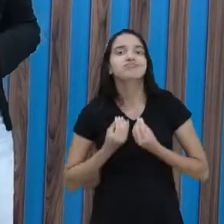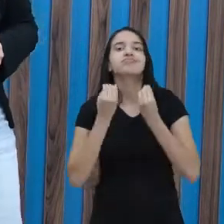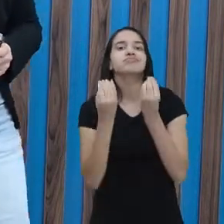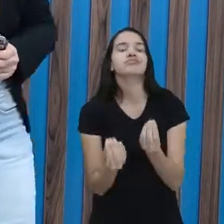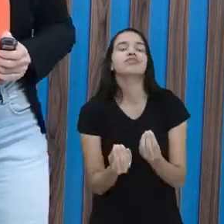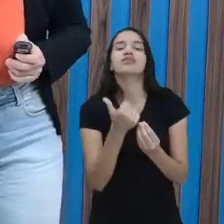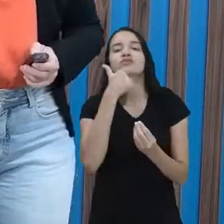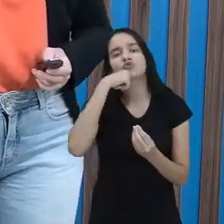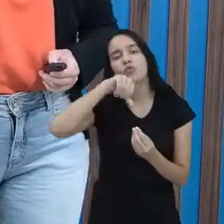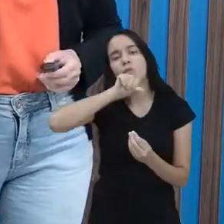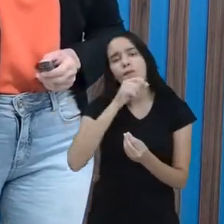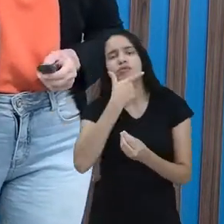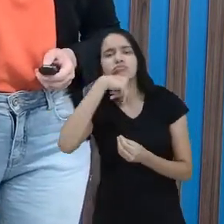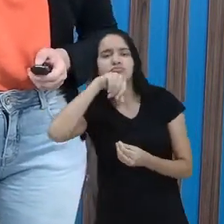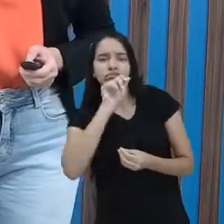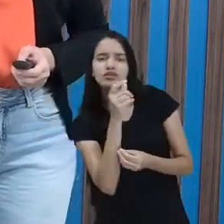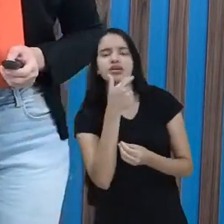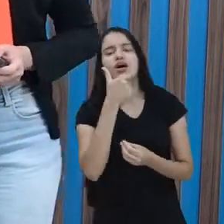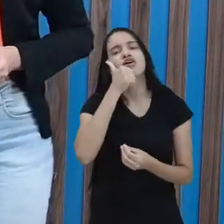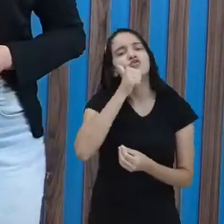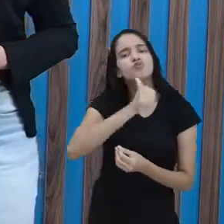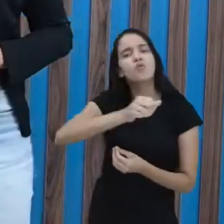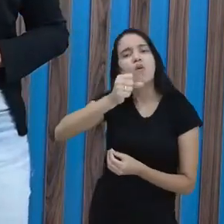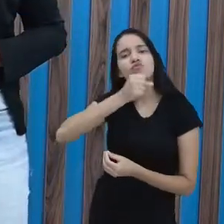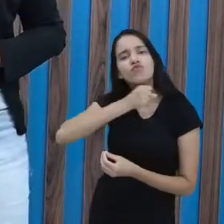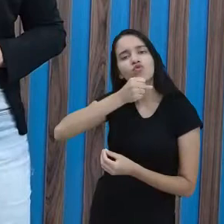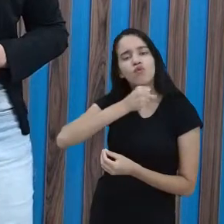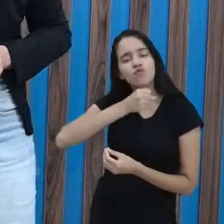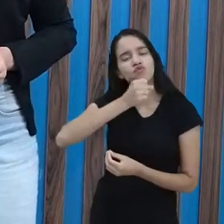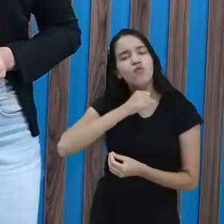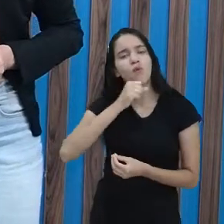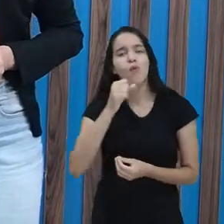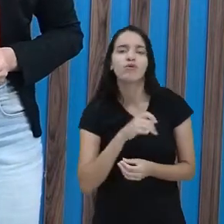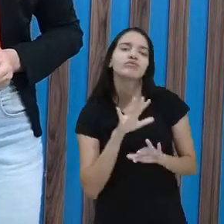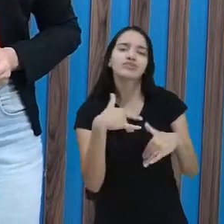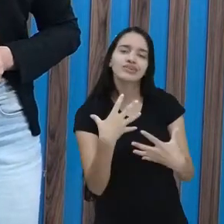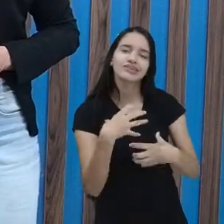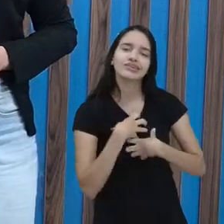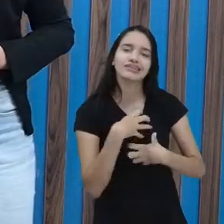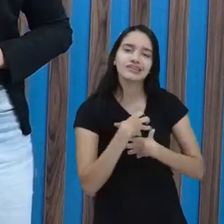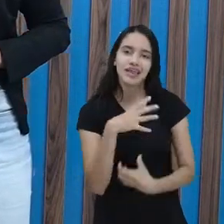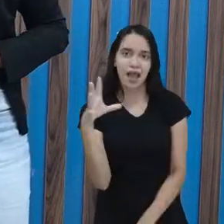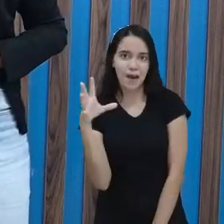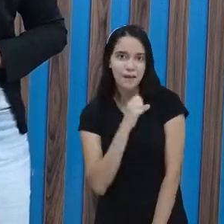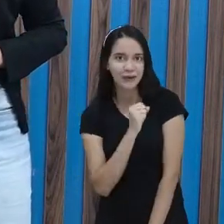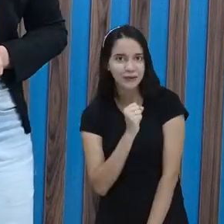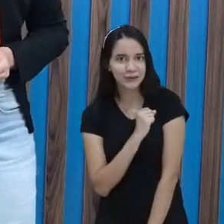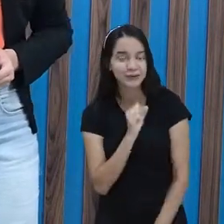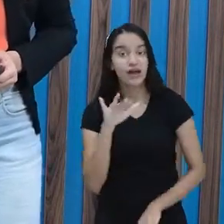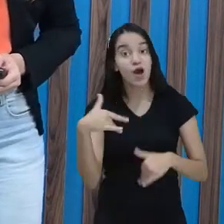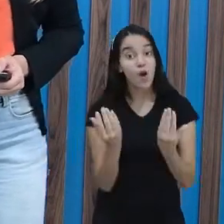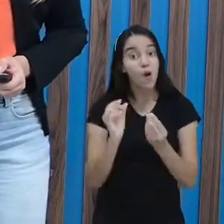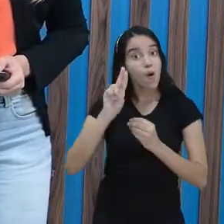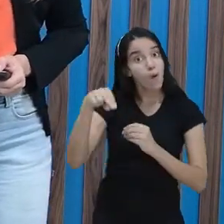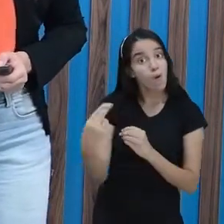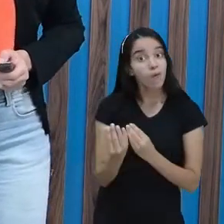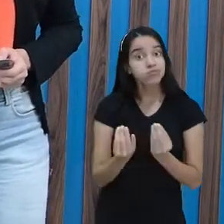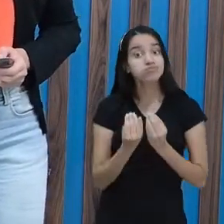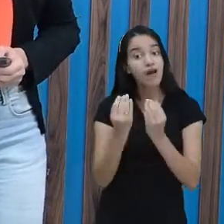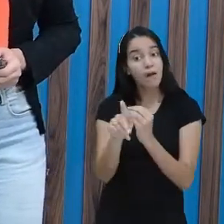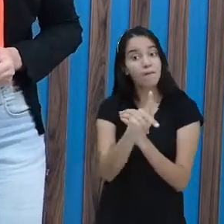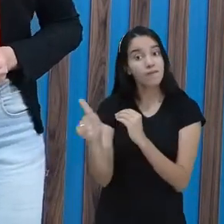Sua mamãe, seu papai, sua vovó, tá certo? Eles irão se sentir muito amados, tá? Sua professora,